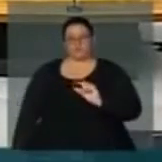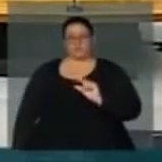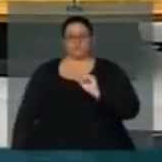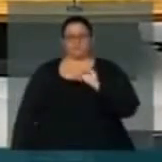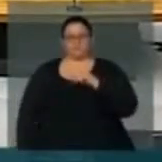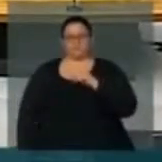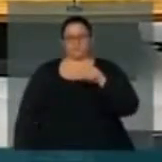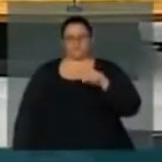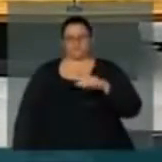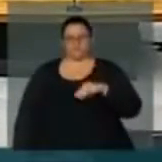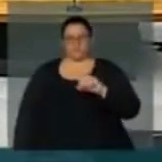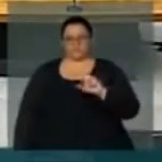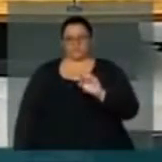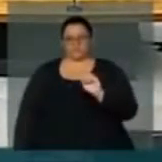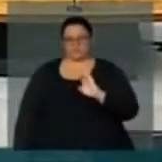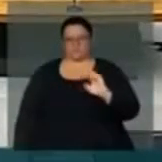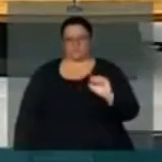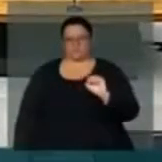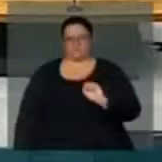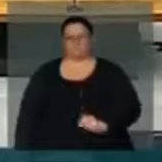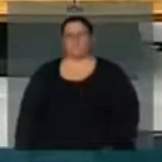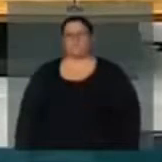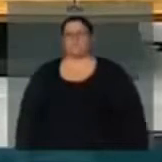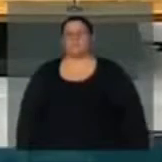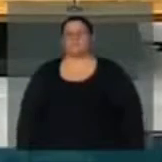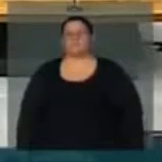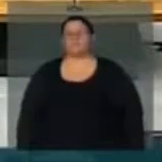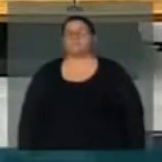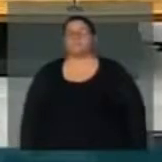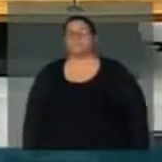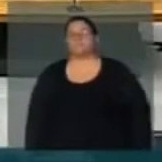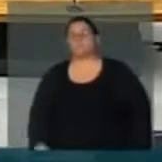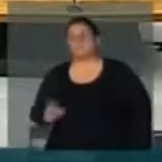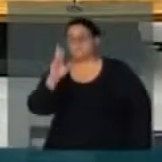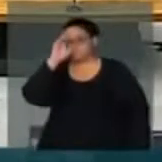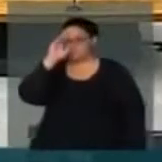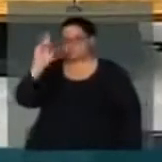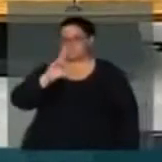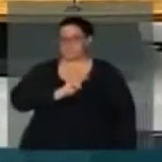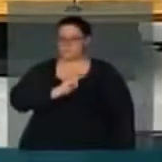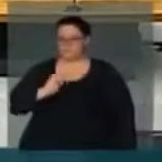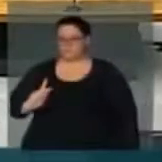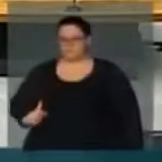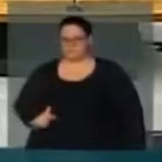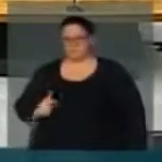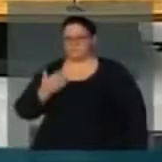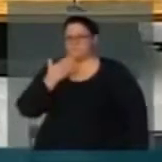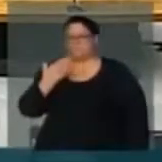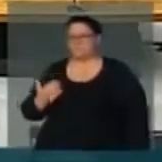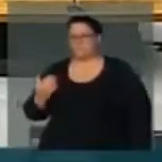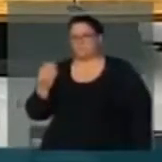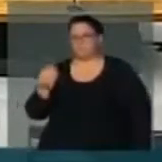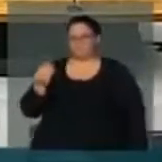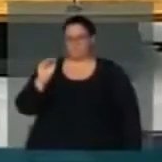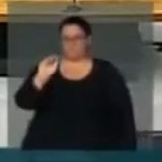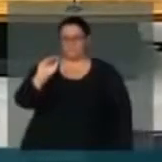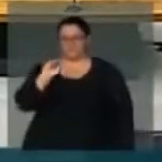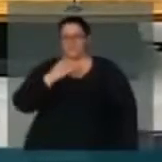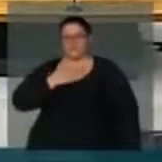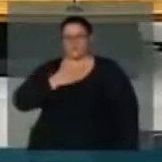registro. Sr. Presidente, eu queria que fosse registrado nos órgãos de comunicação desta casa a